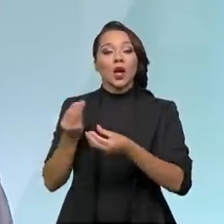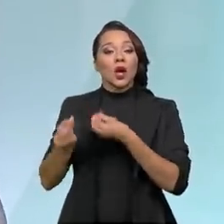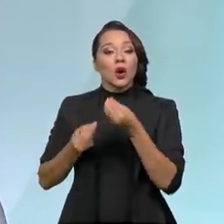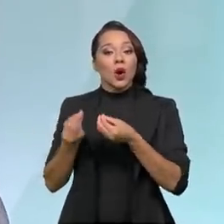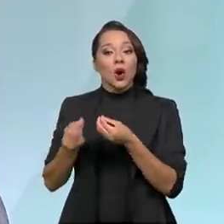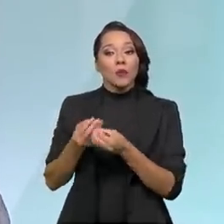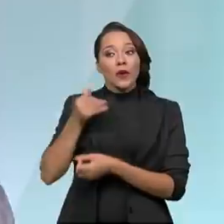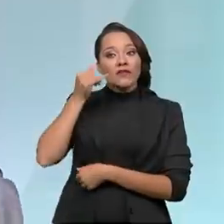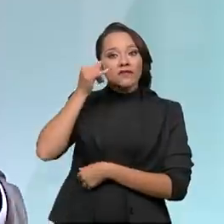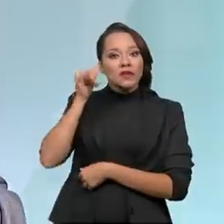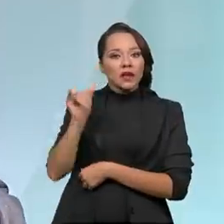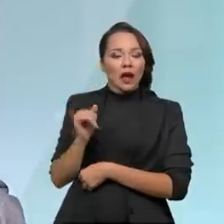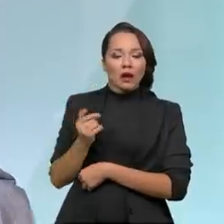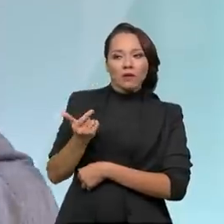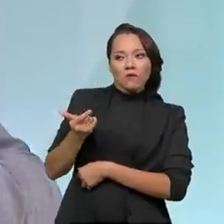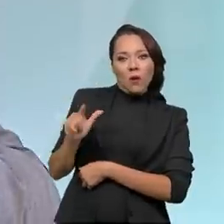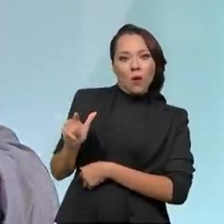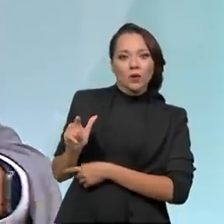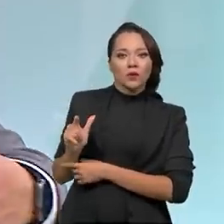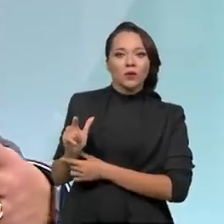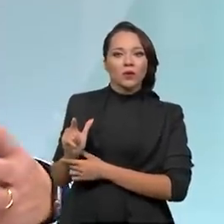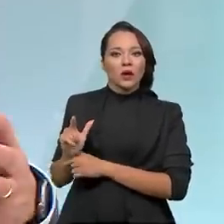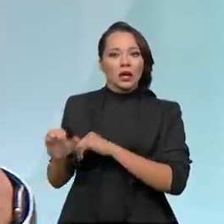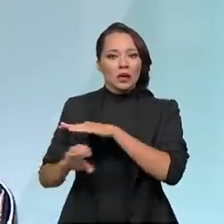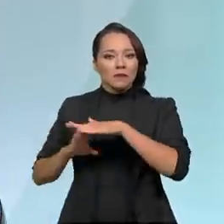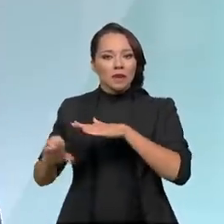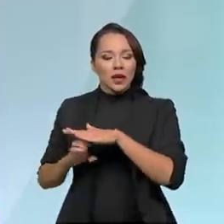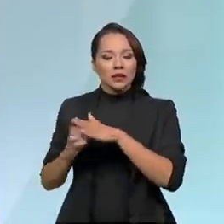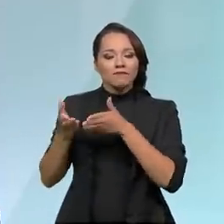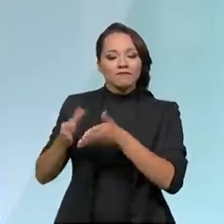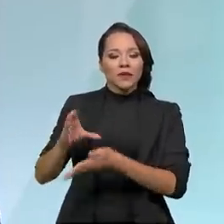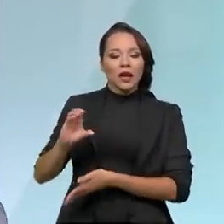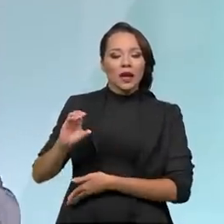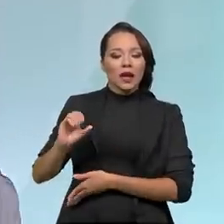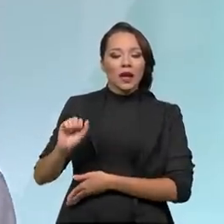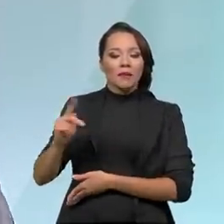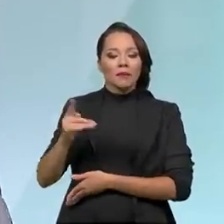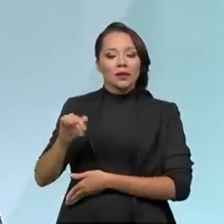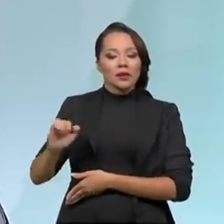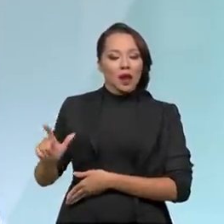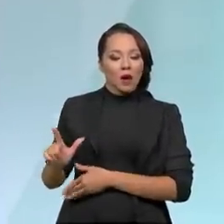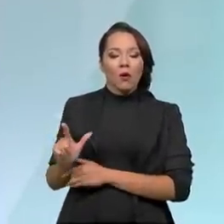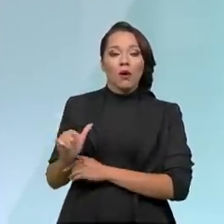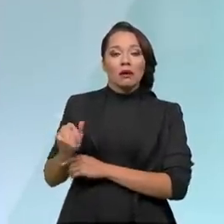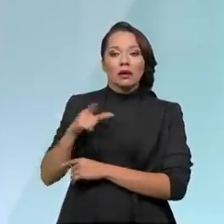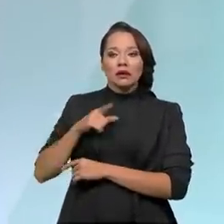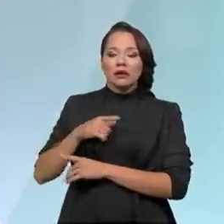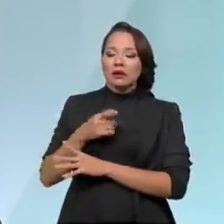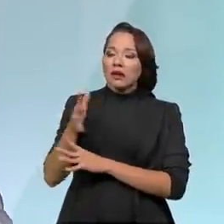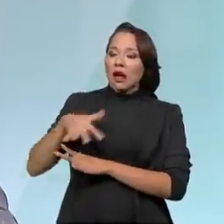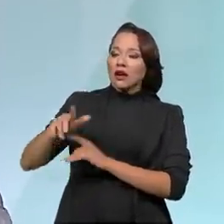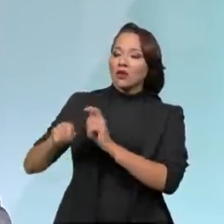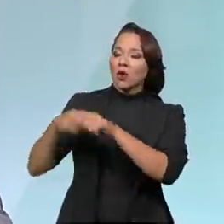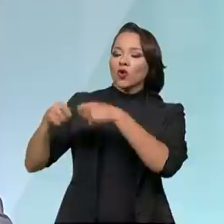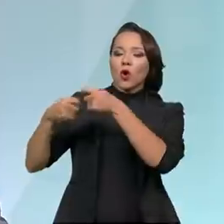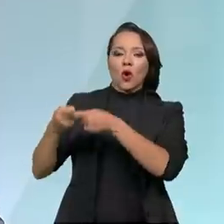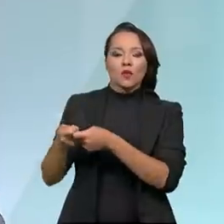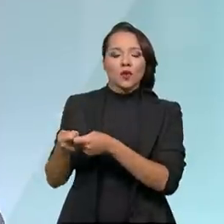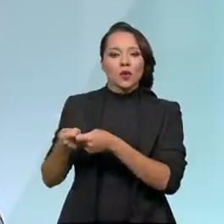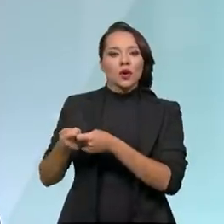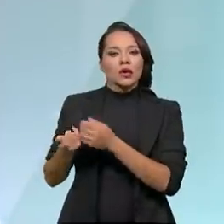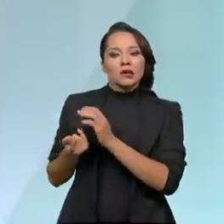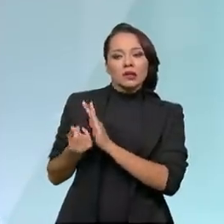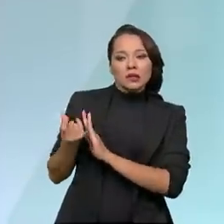coibir que, de repente, um operador entre no capital da companhia e acabe exercendo seu poder econômico, seu poder de